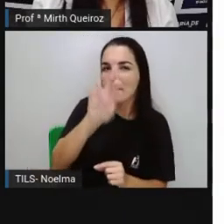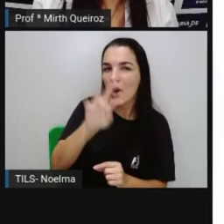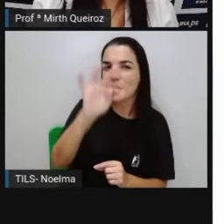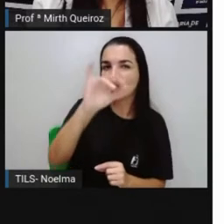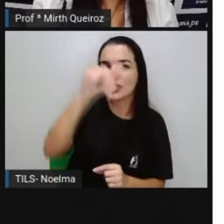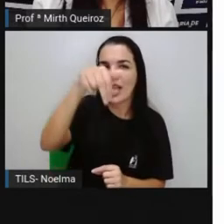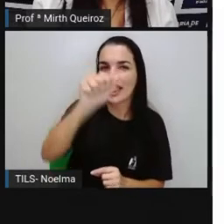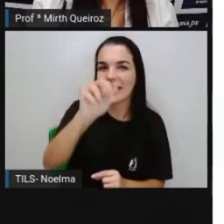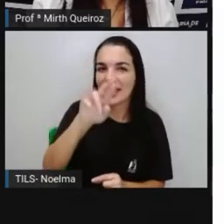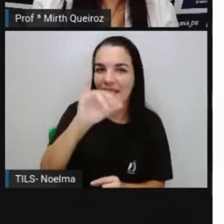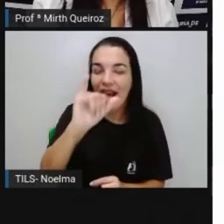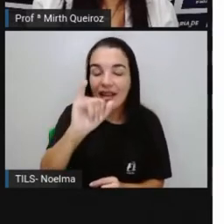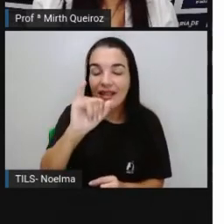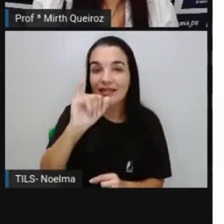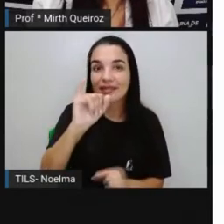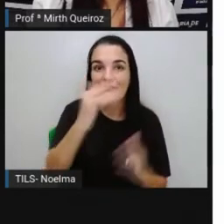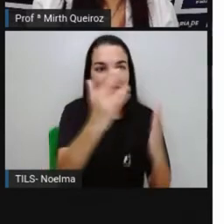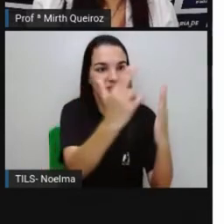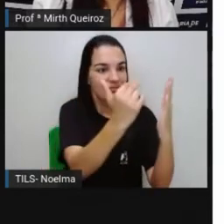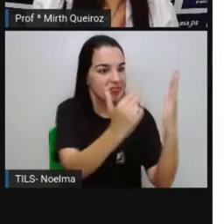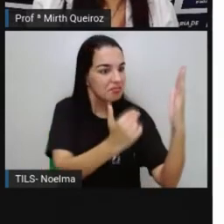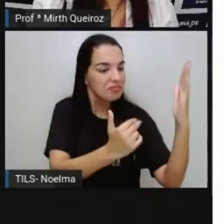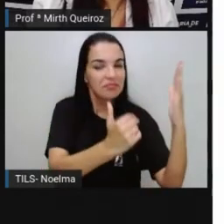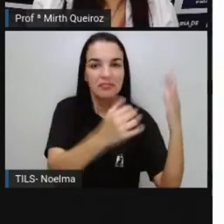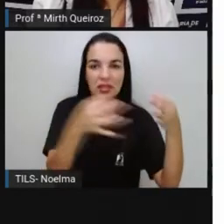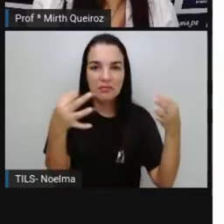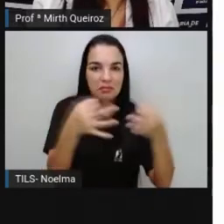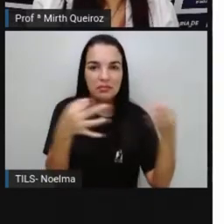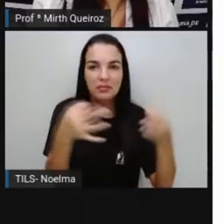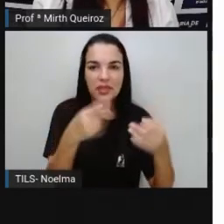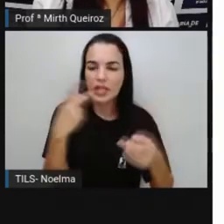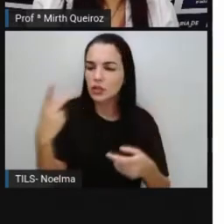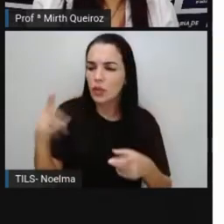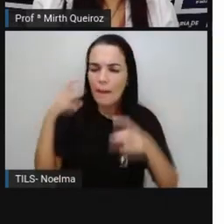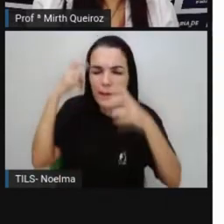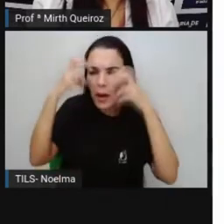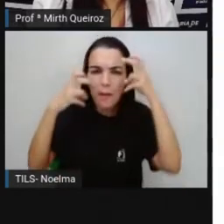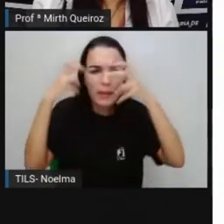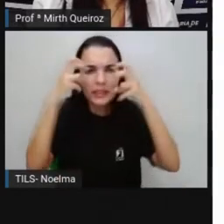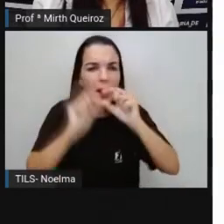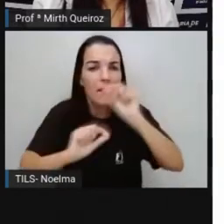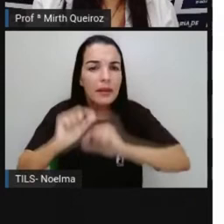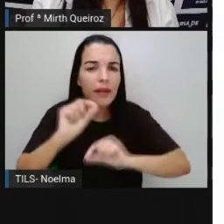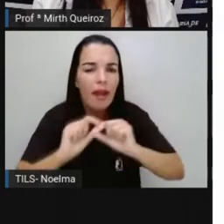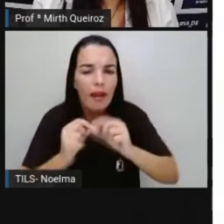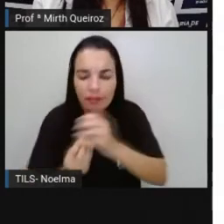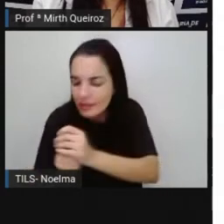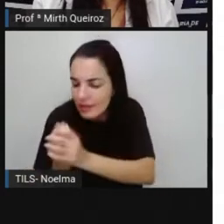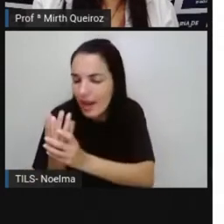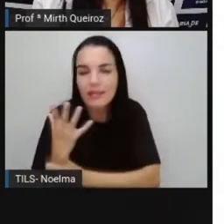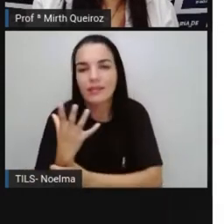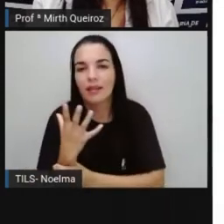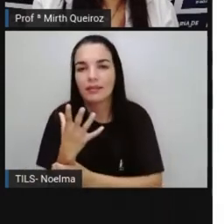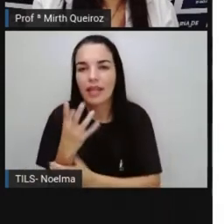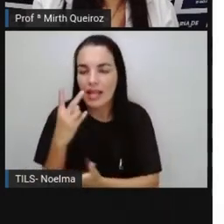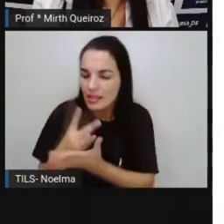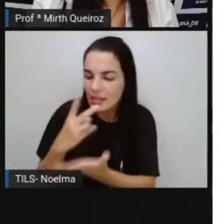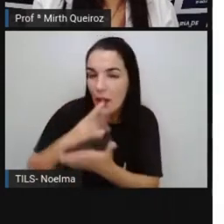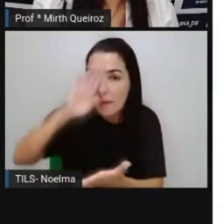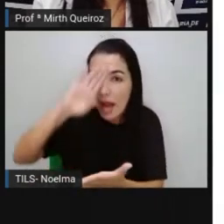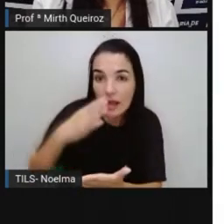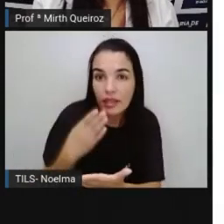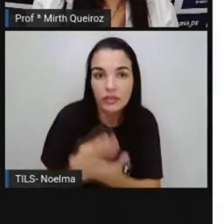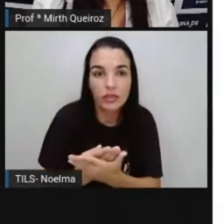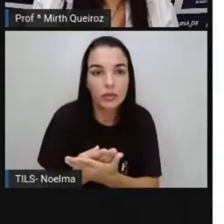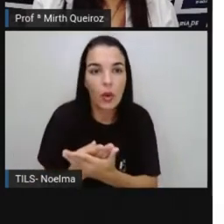em sua fase geométrica. A sua preocupação sempre foi com a criação. Sempre acreditou